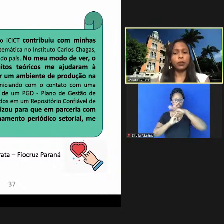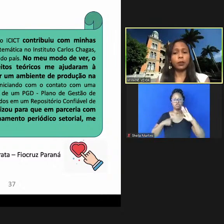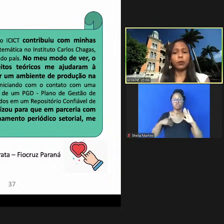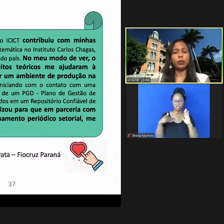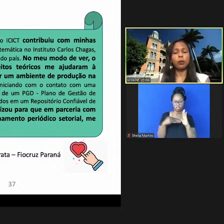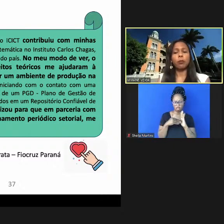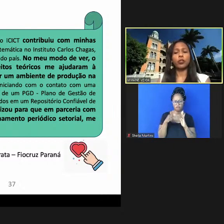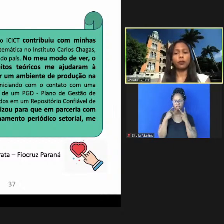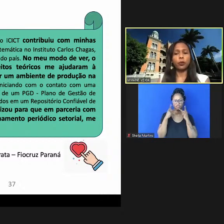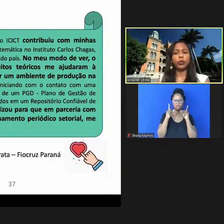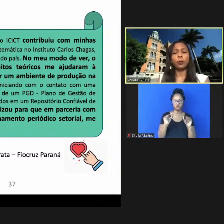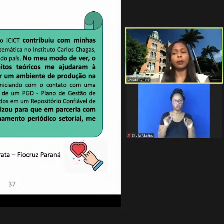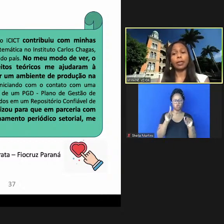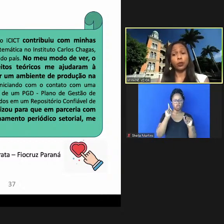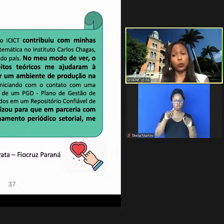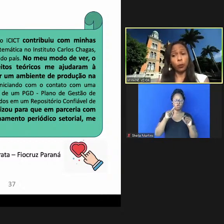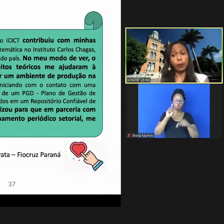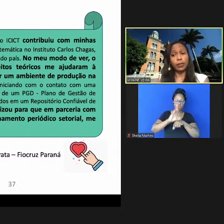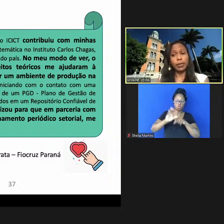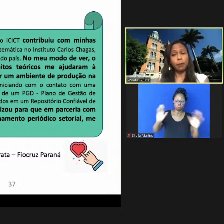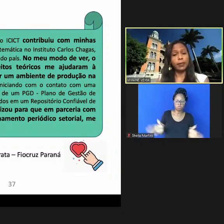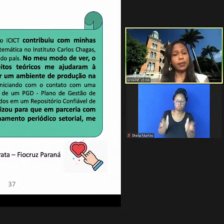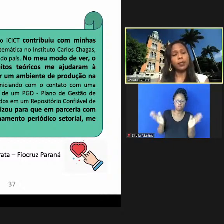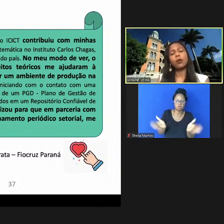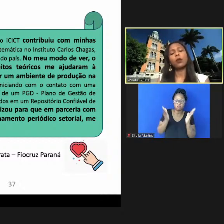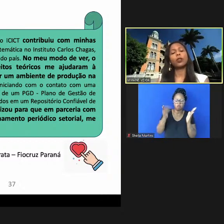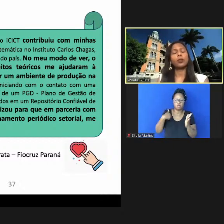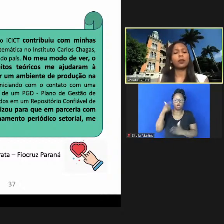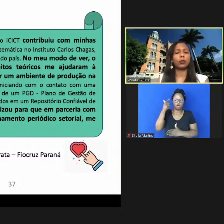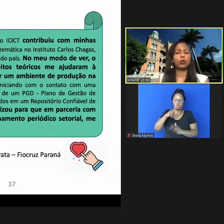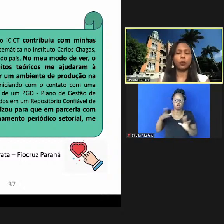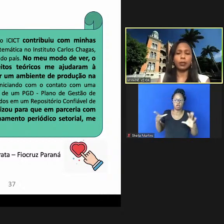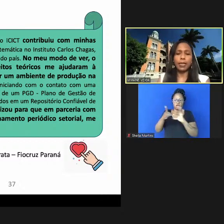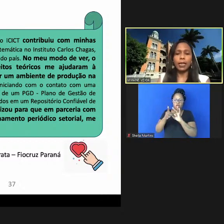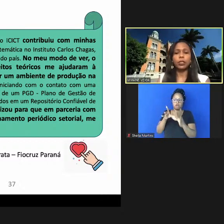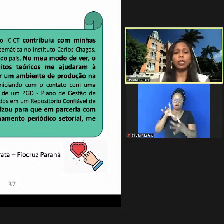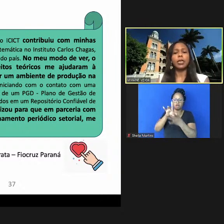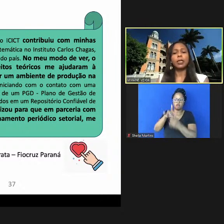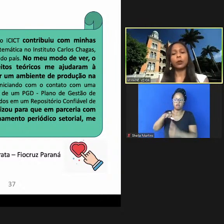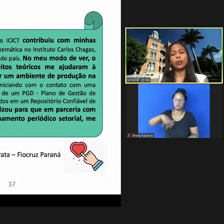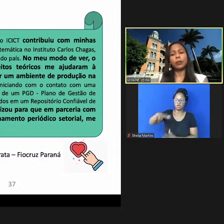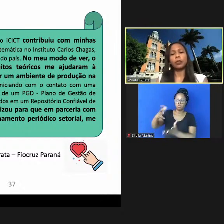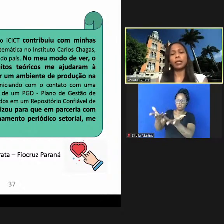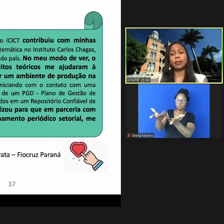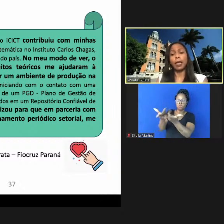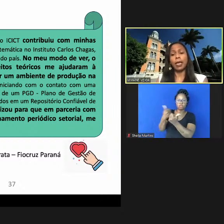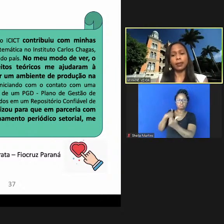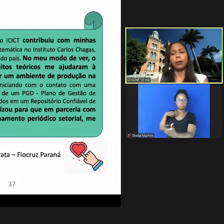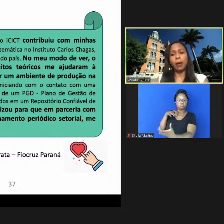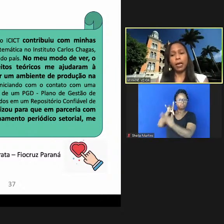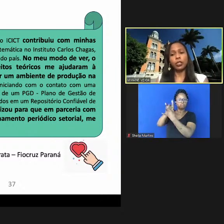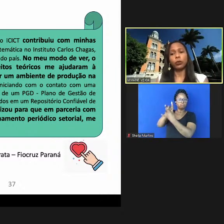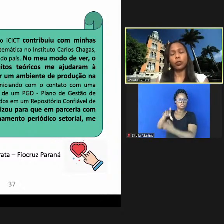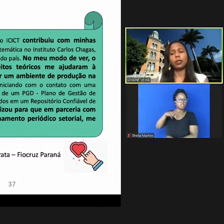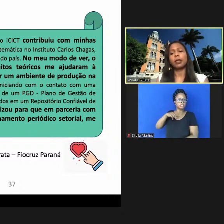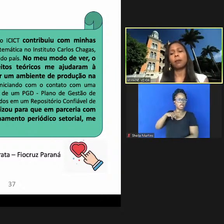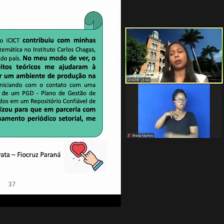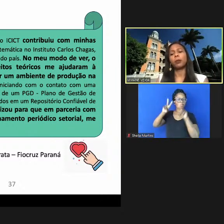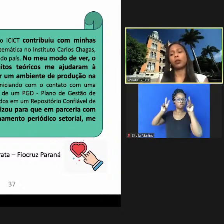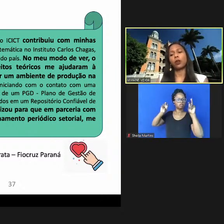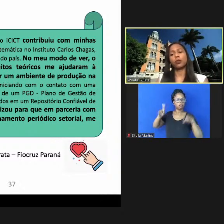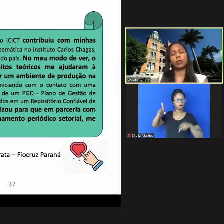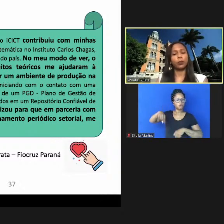por isso esse curso me motivou e instrumentalizou para que em parceria com o nosso setor de qualidade incluíssemos essa temática o nosso